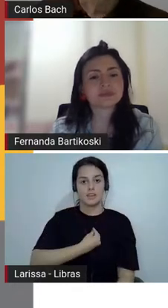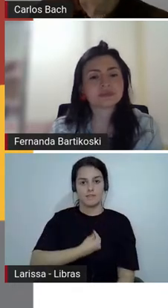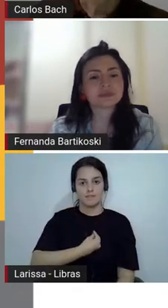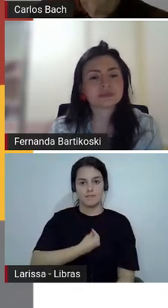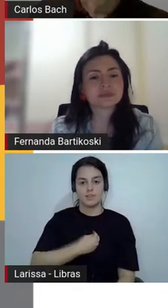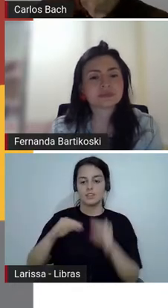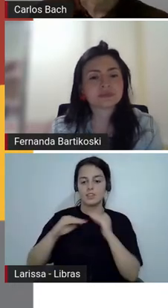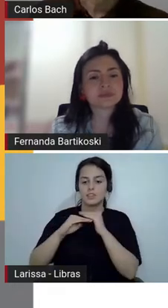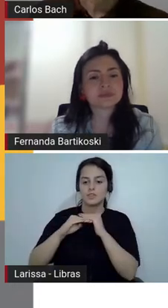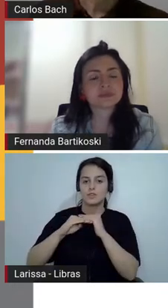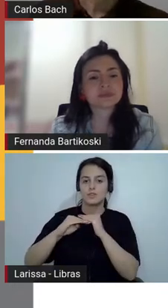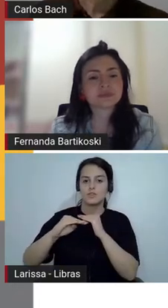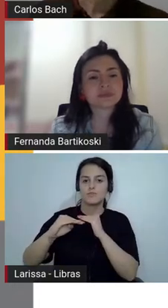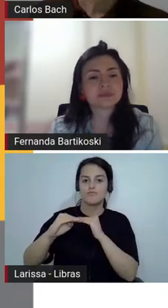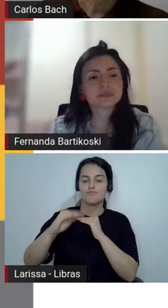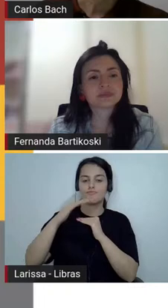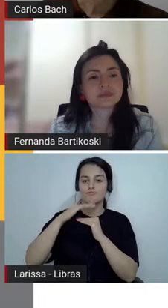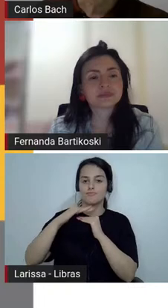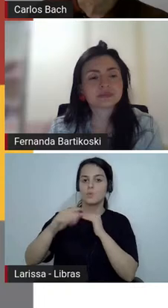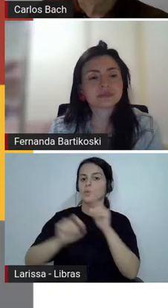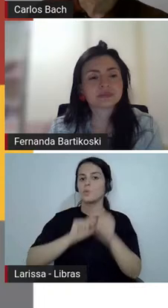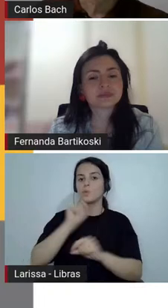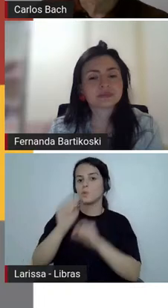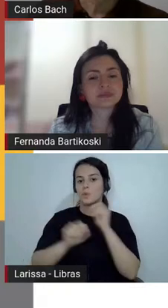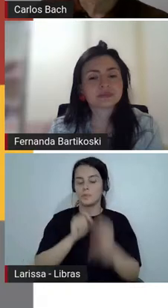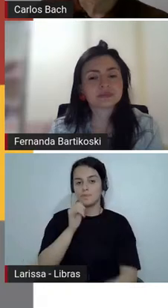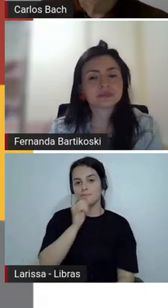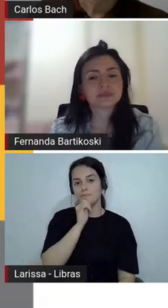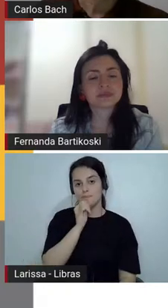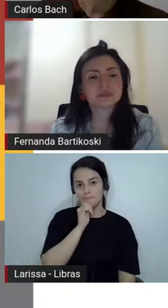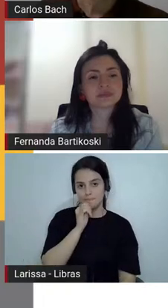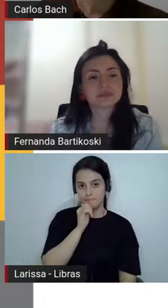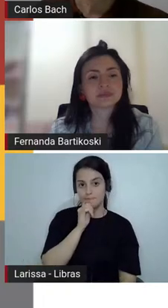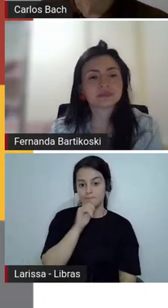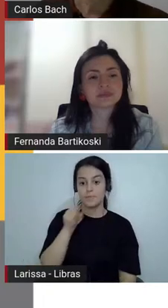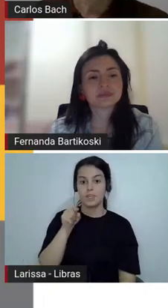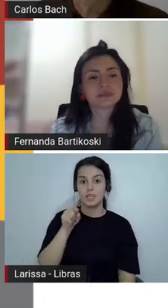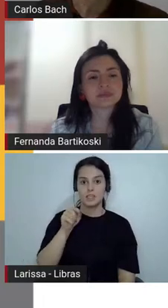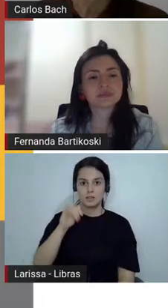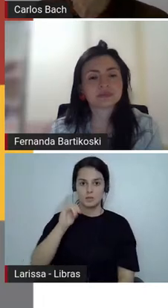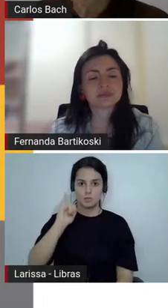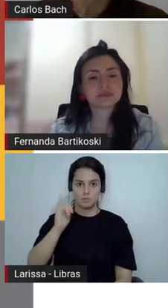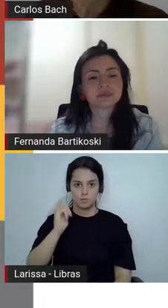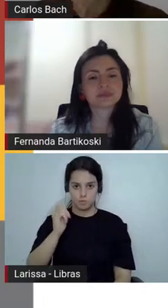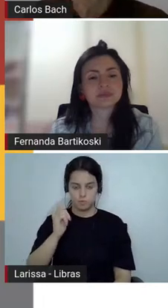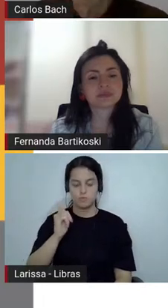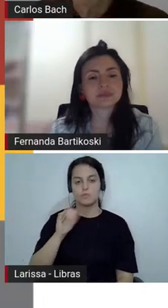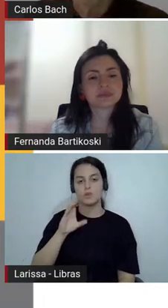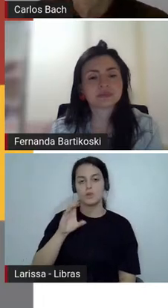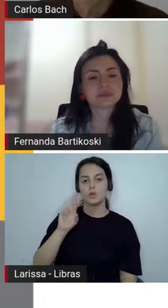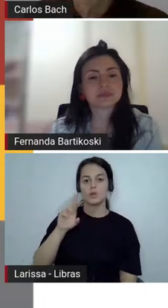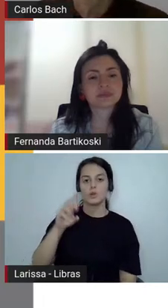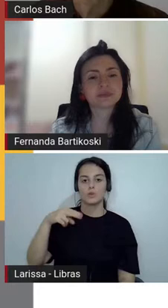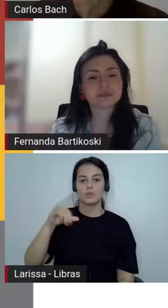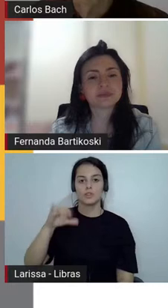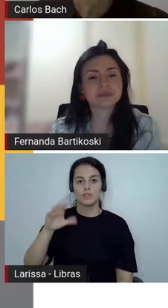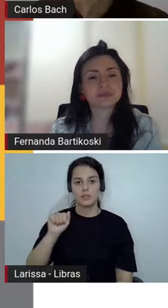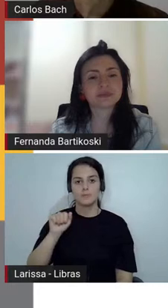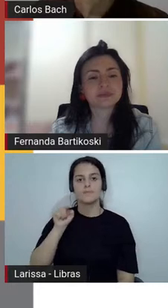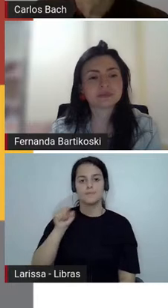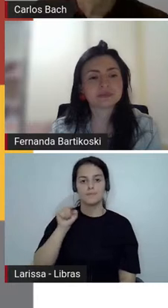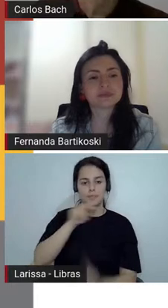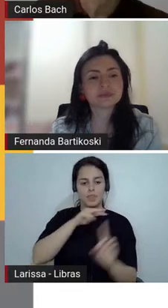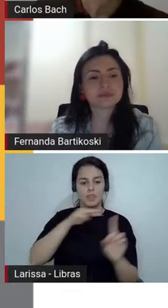E ele vai dizer que perspectiva da crônica não é a dos que escrevem do alto da montanha,